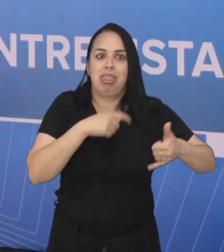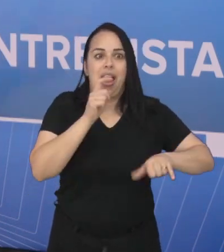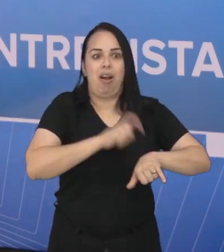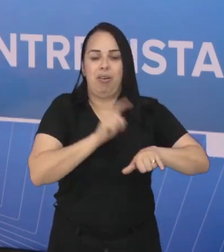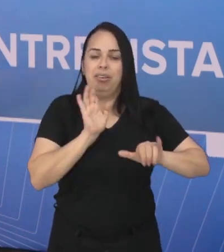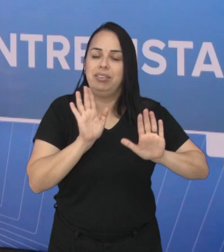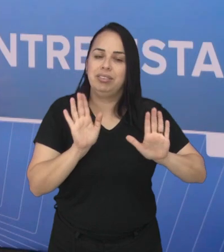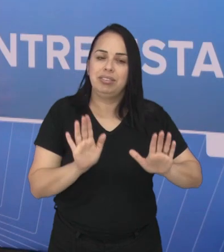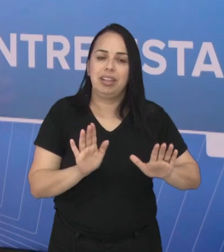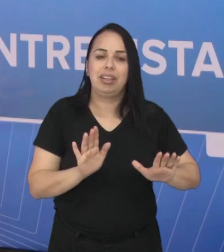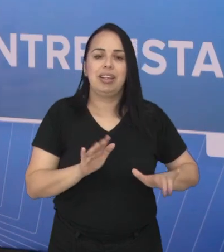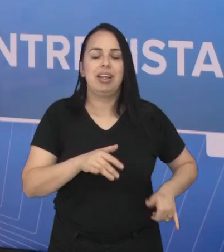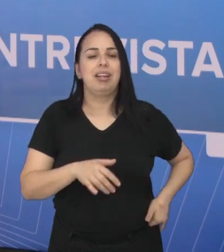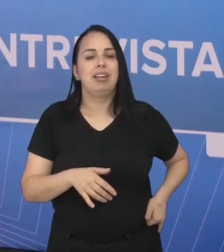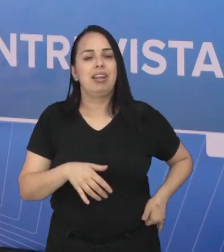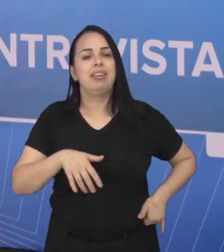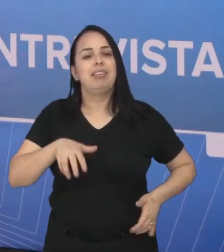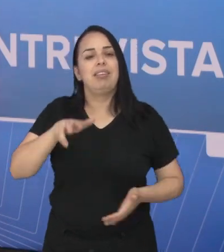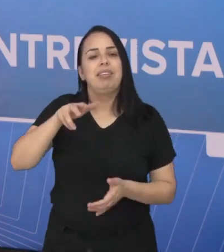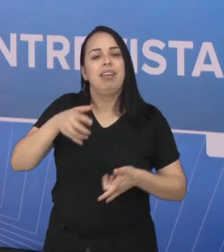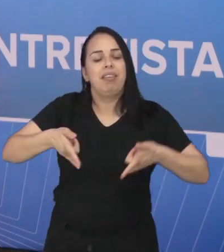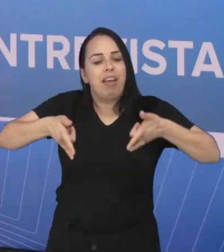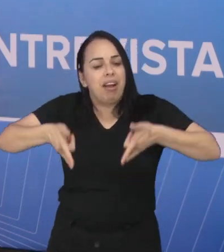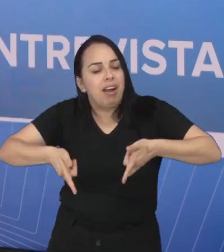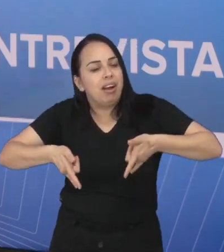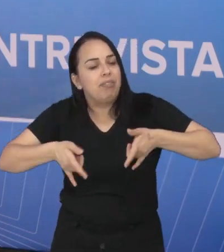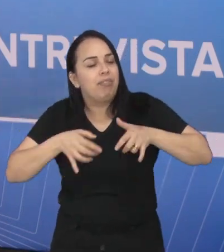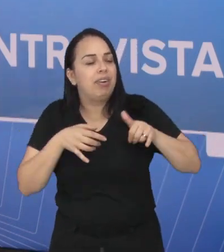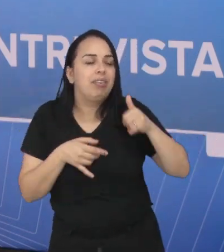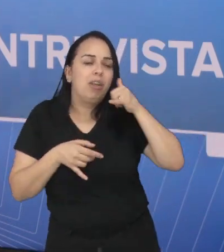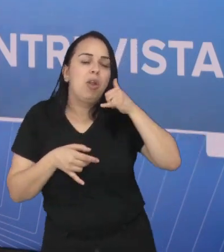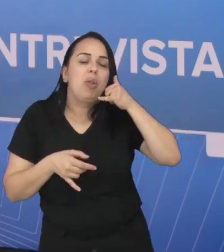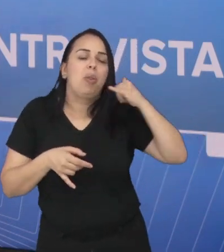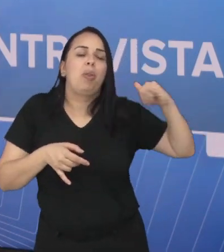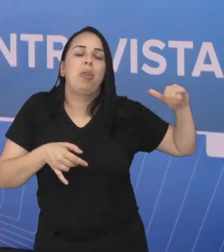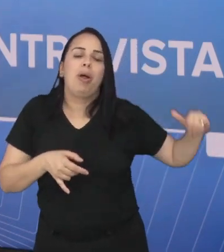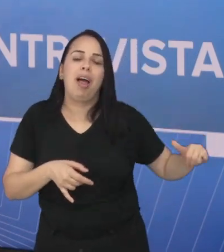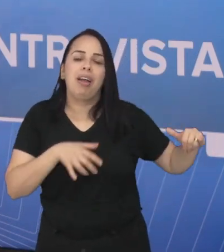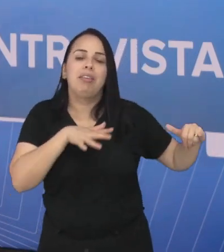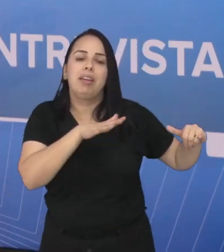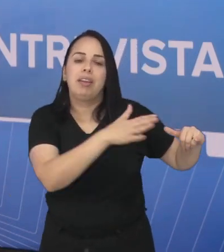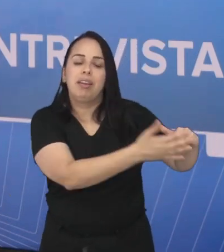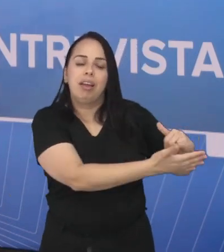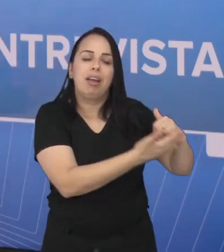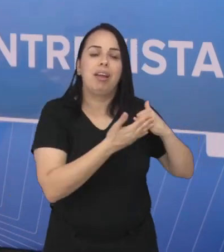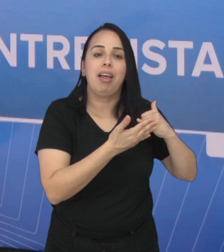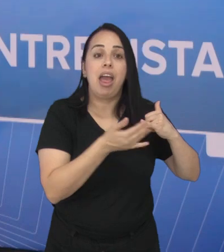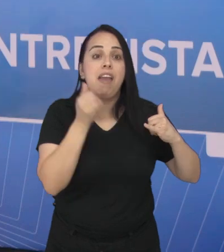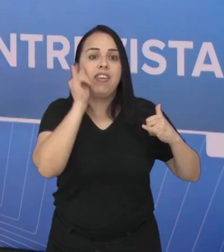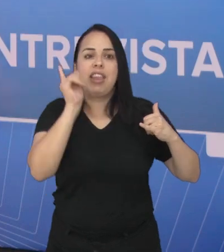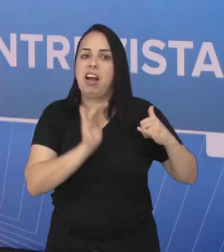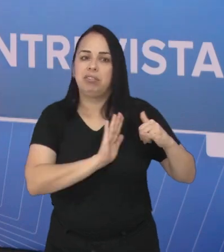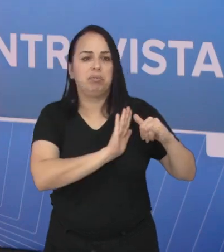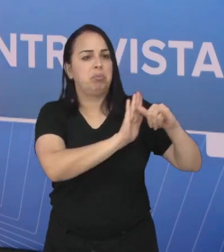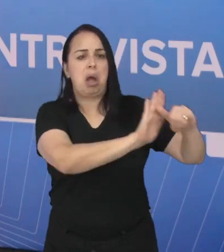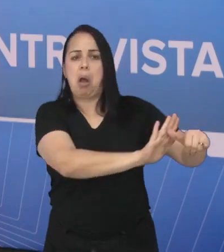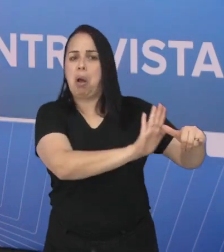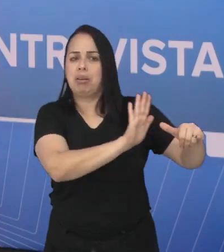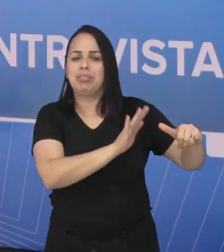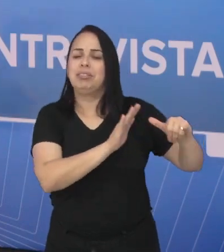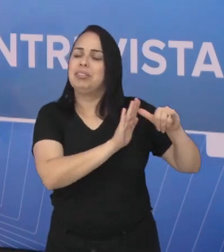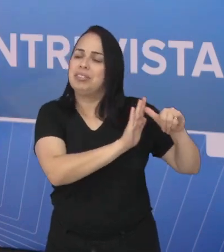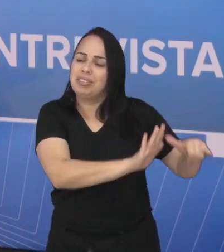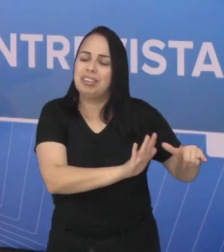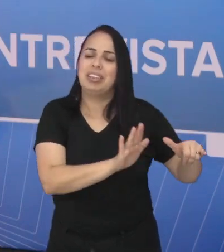dispositivo, que fica muito perto da cama, está muito acessível. seja, tem que buscar evitar deixá-lo muito próximo de você.